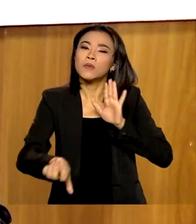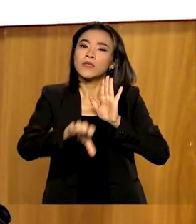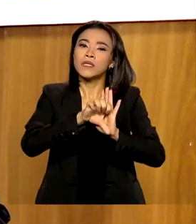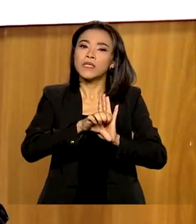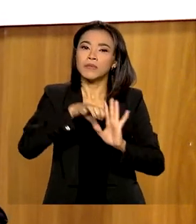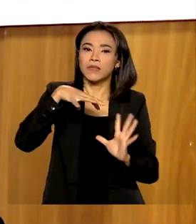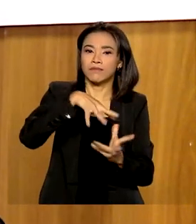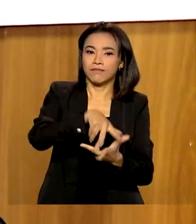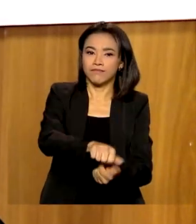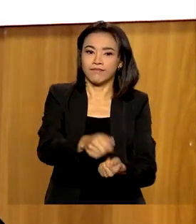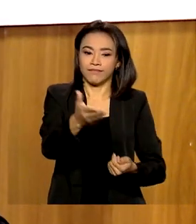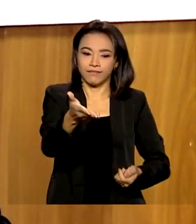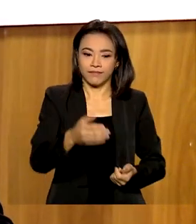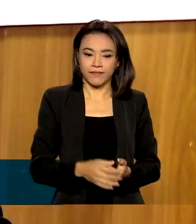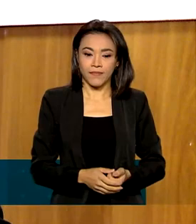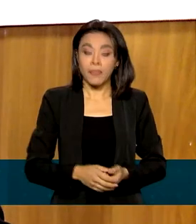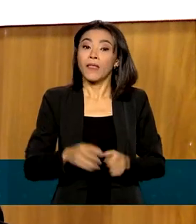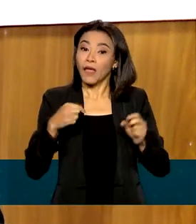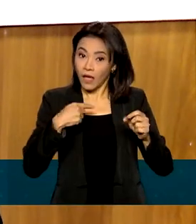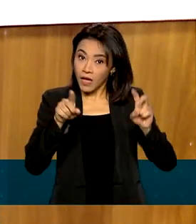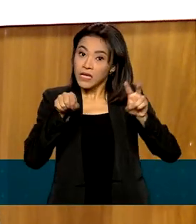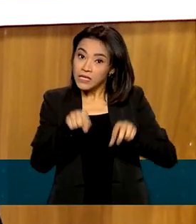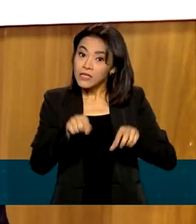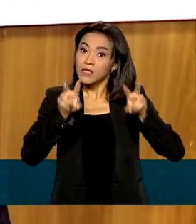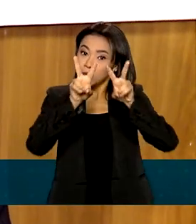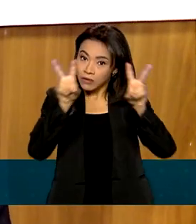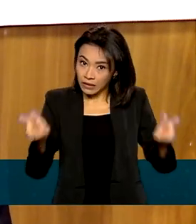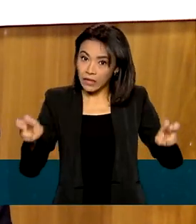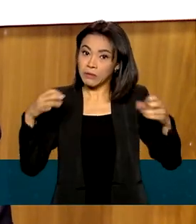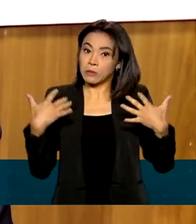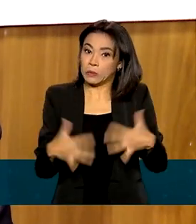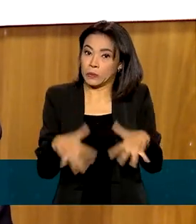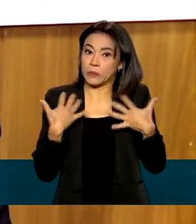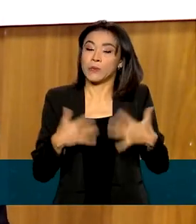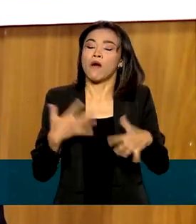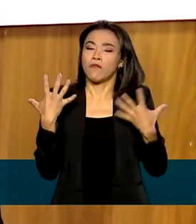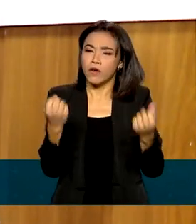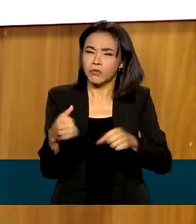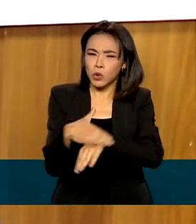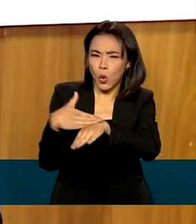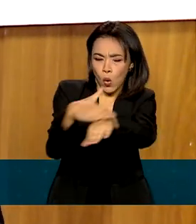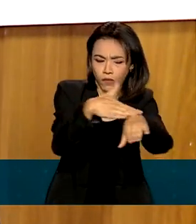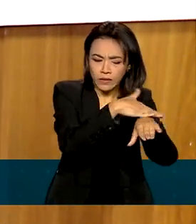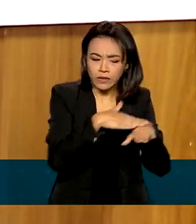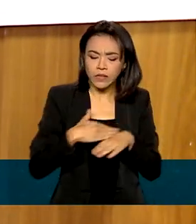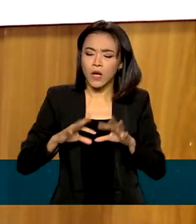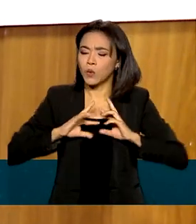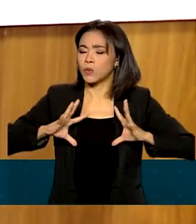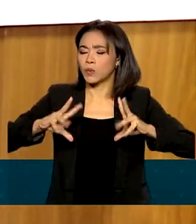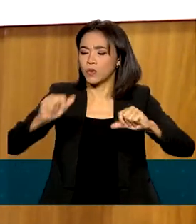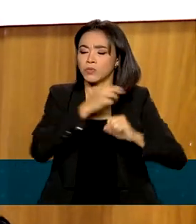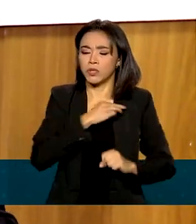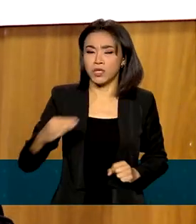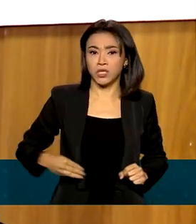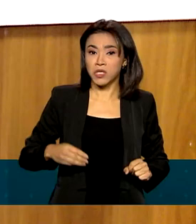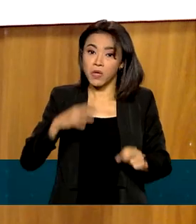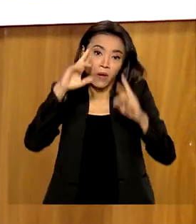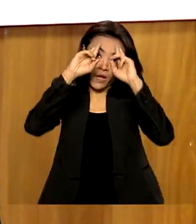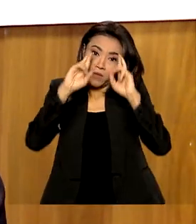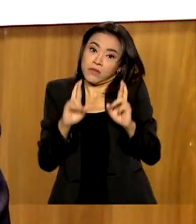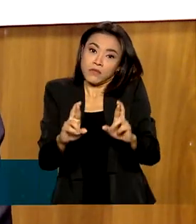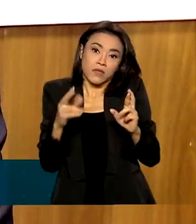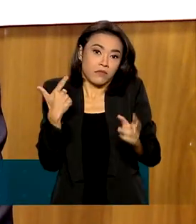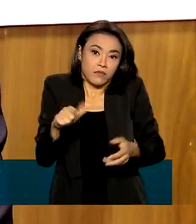É um assunto delicado, um assunto que nós vamos tratar com todos os ministros. A gente sabe que o crime não respeita fronteiras. Nós temos toda uma limitação